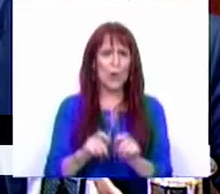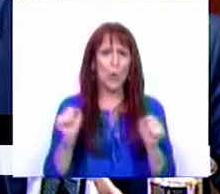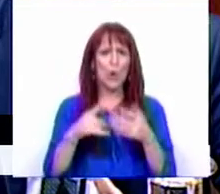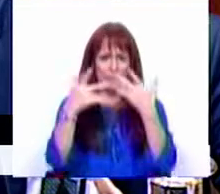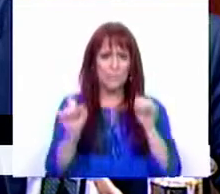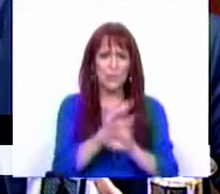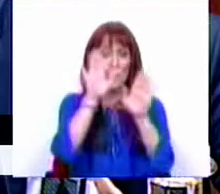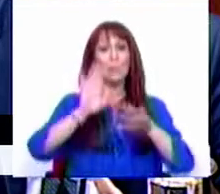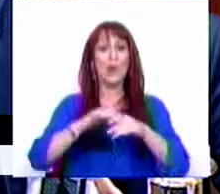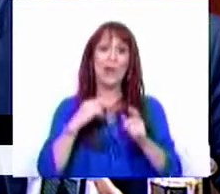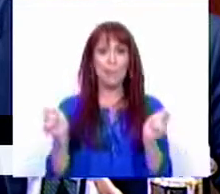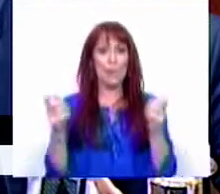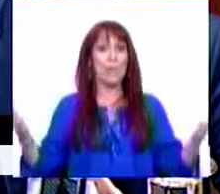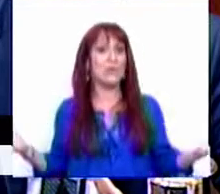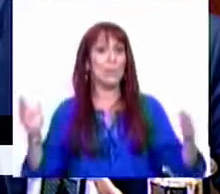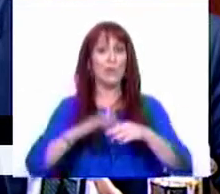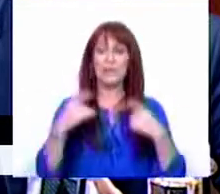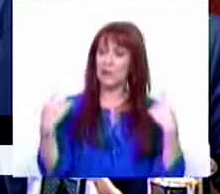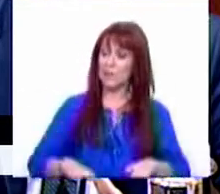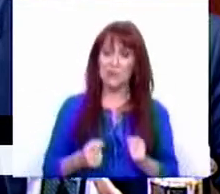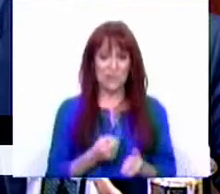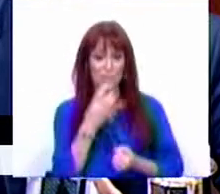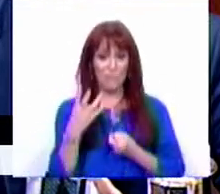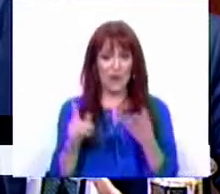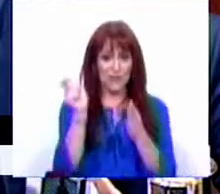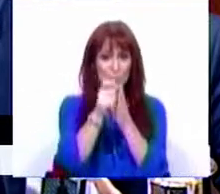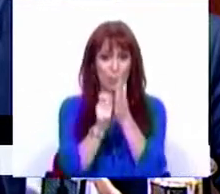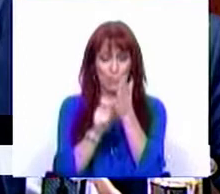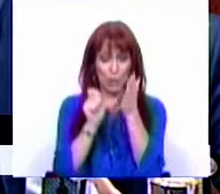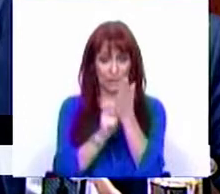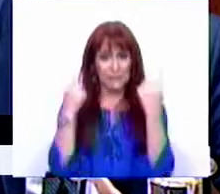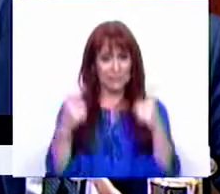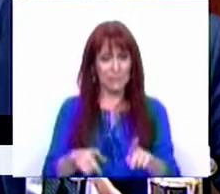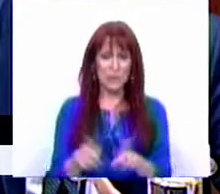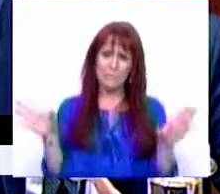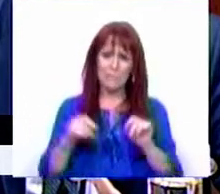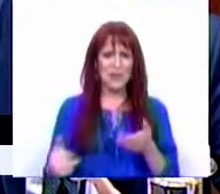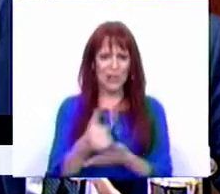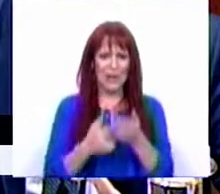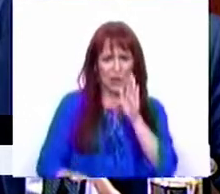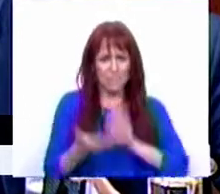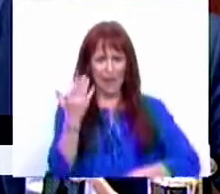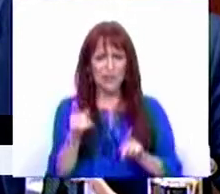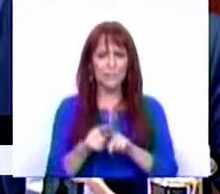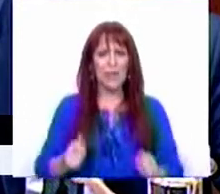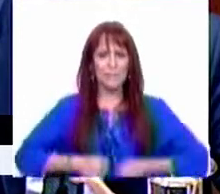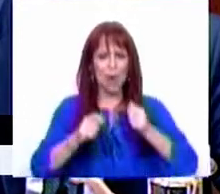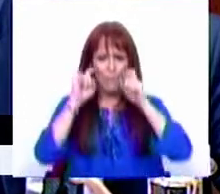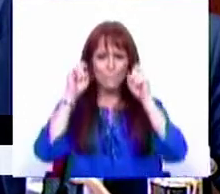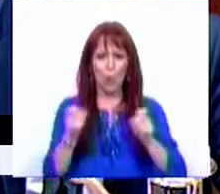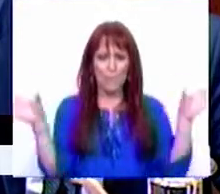transparência e por isso a promovemos e por isso temos também um conjunto de indicadores para termos mais dados, para termos melhor